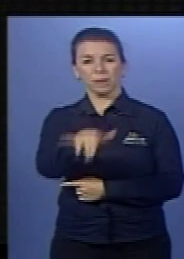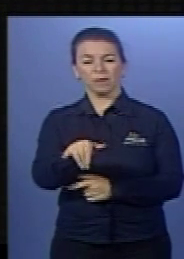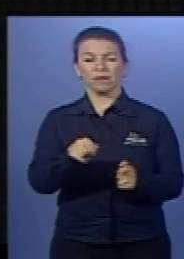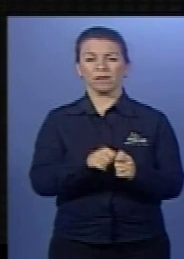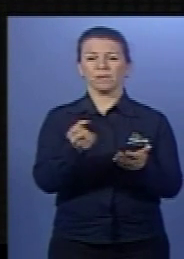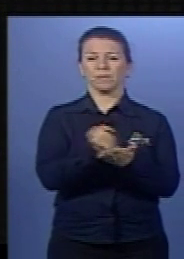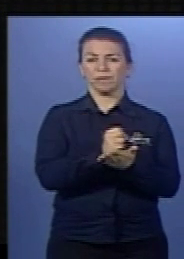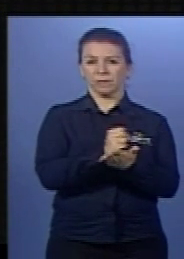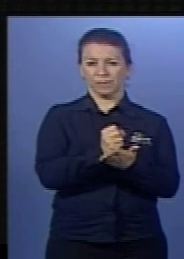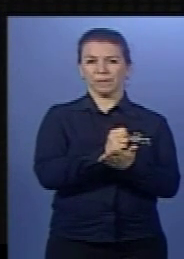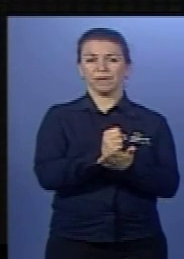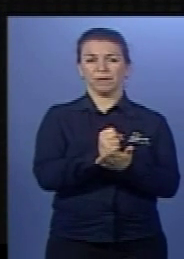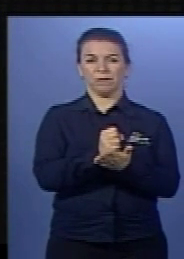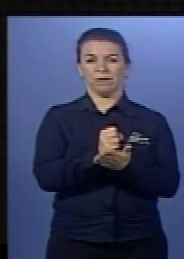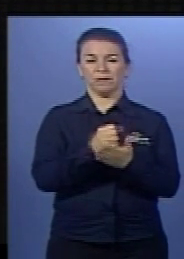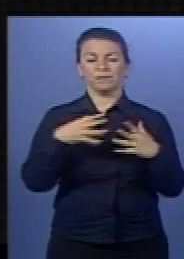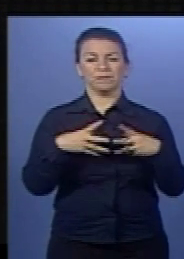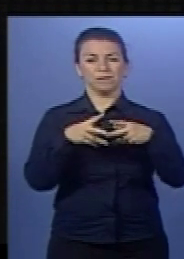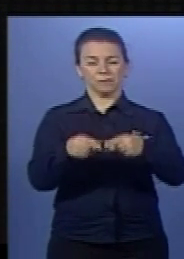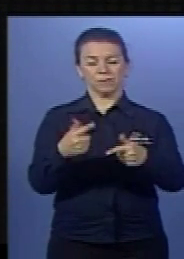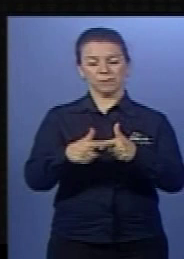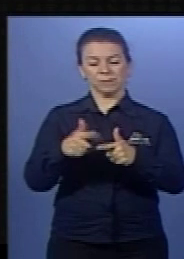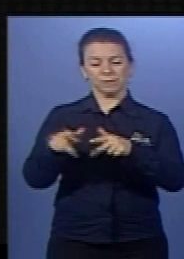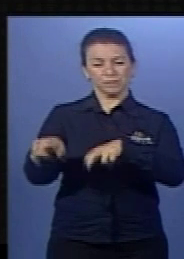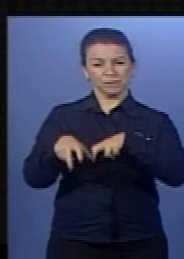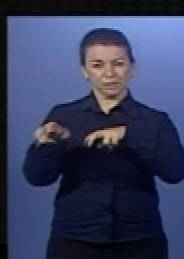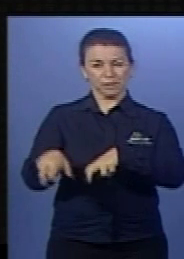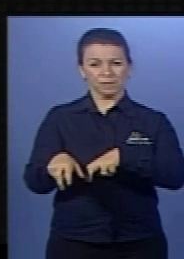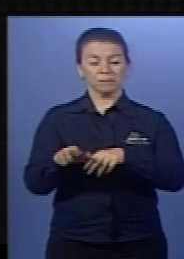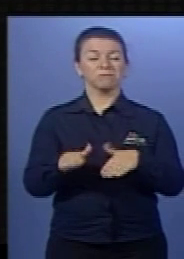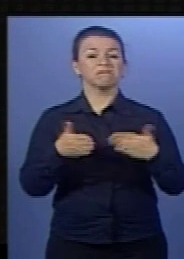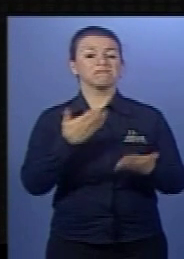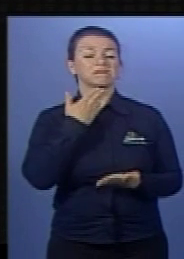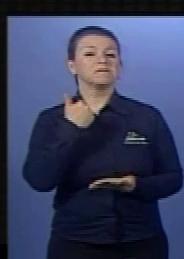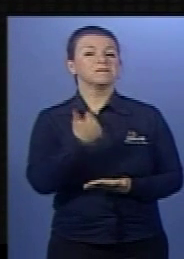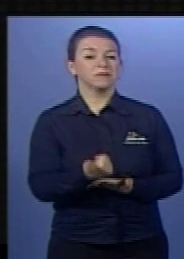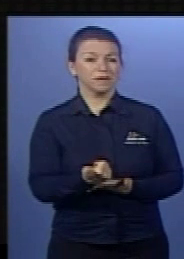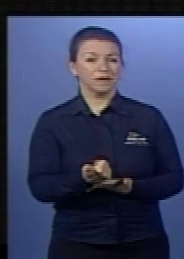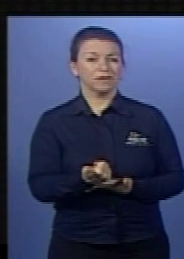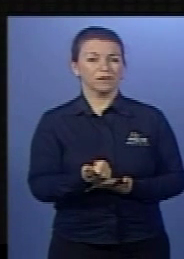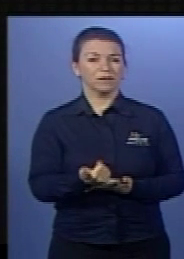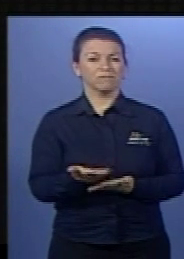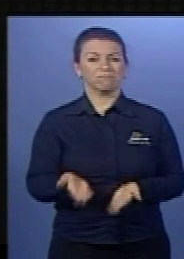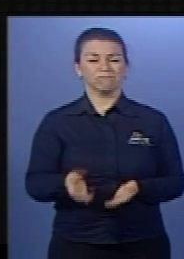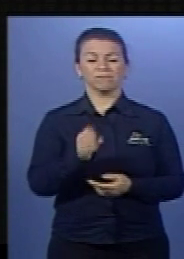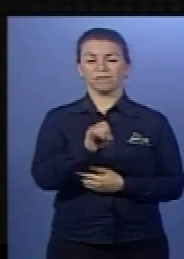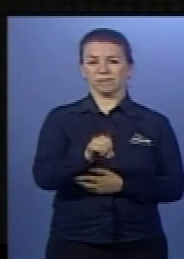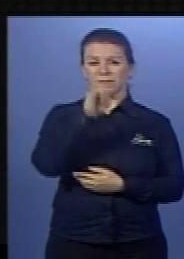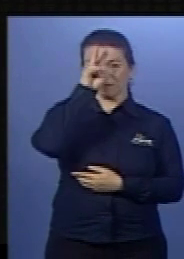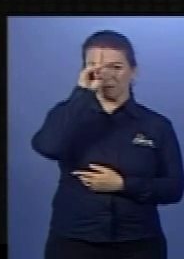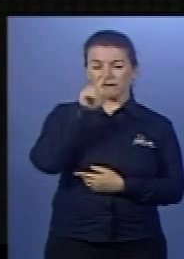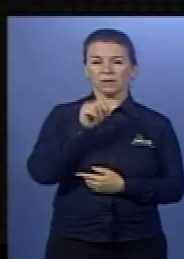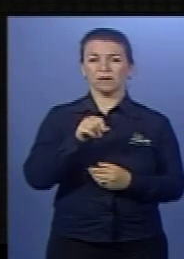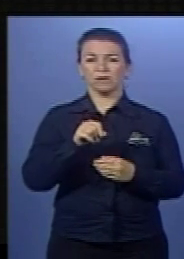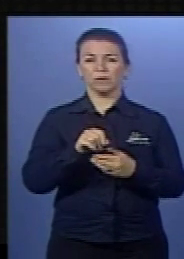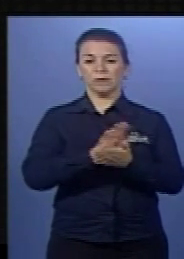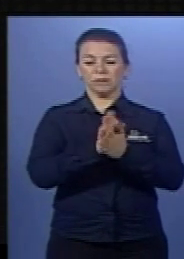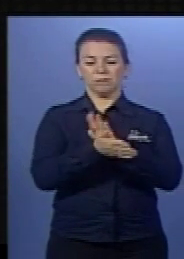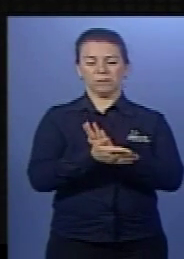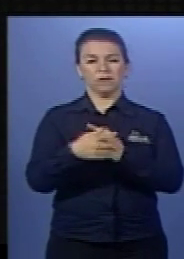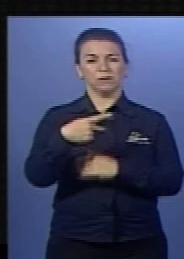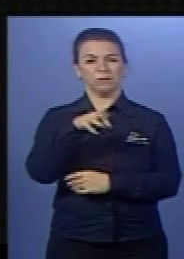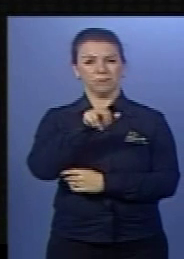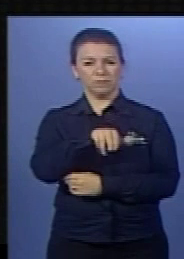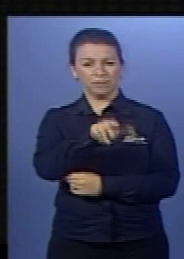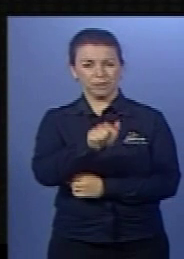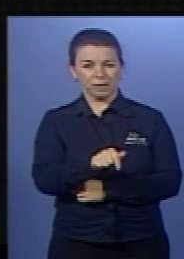o controle de pragas na agricultura. Qual é a vantagem? Se o inseto elimina a praga, eu não tenho